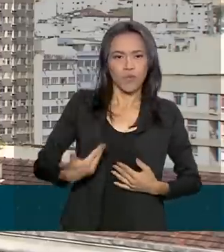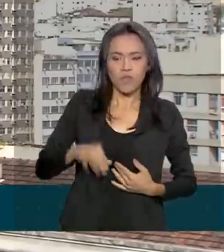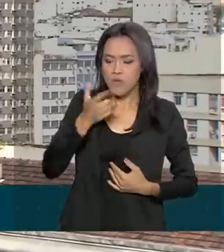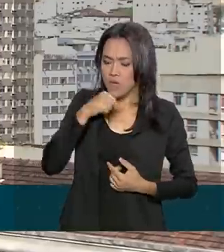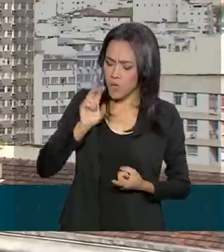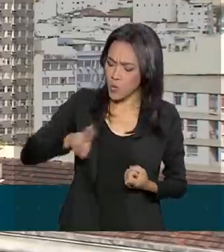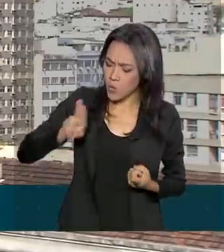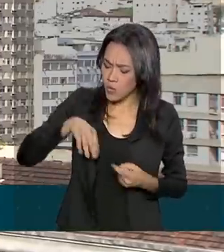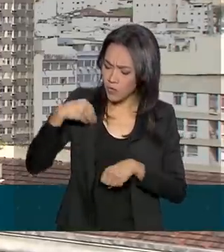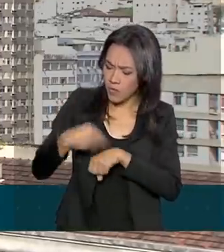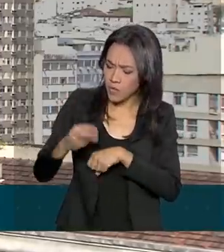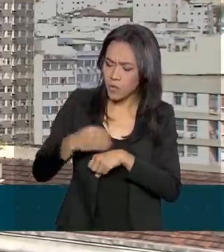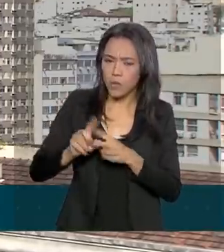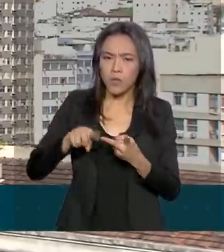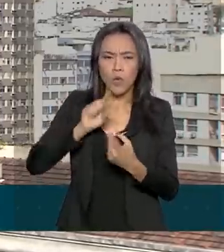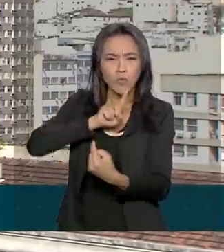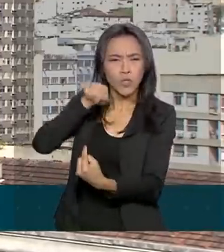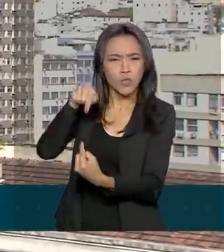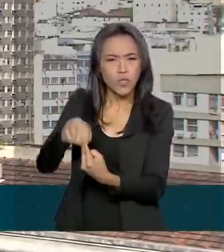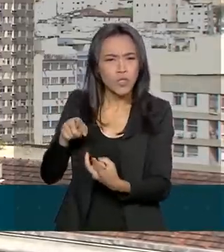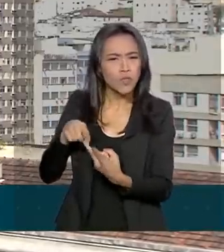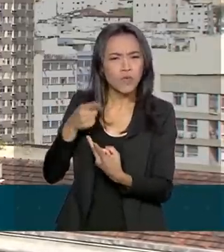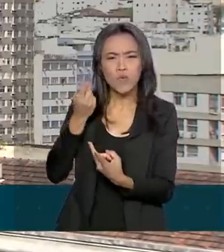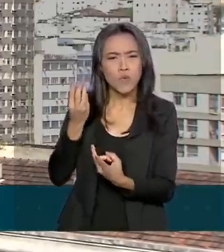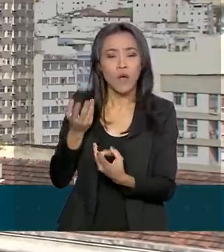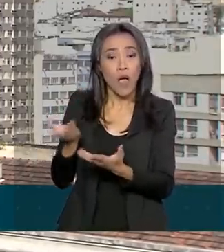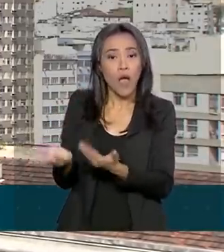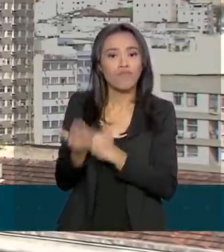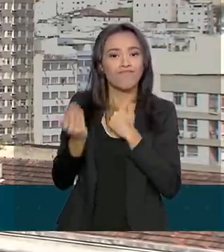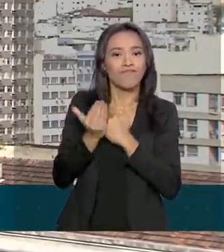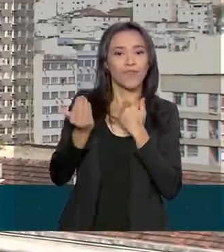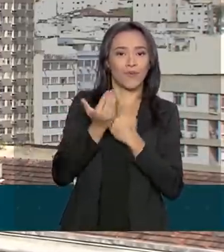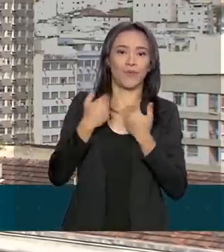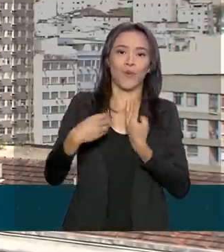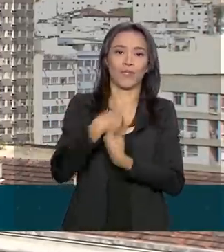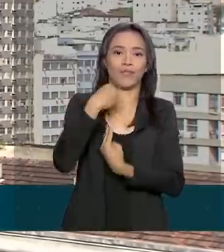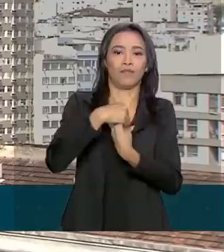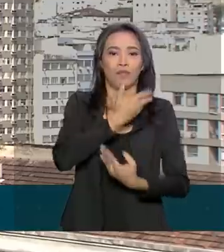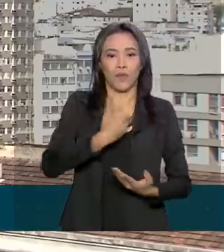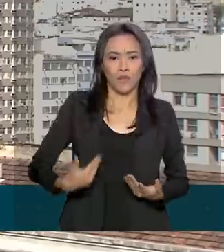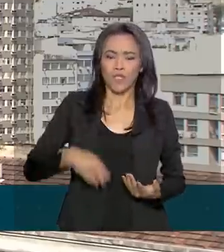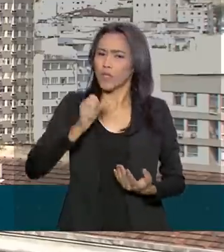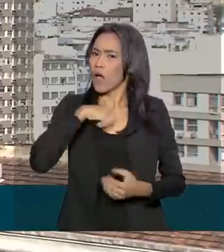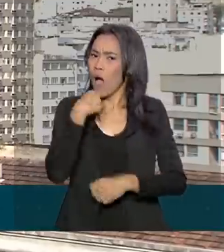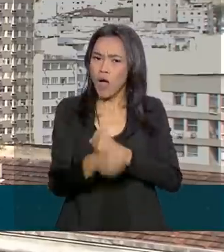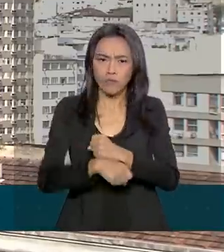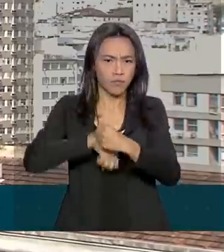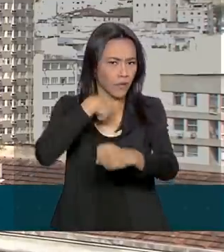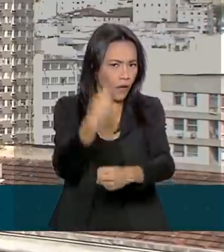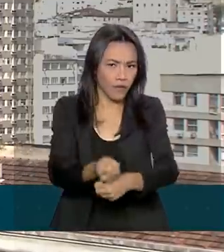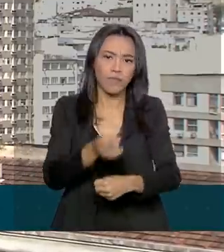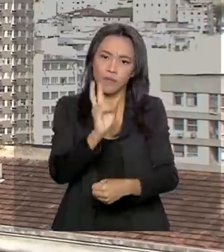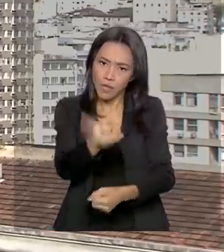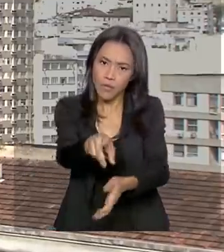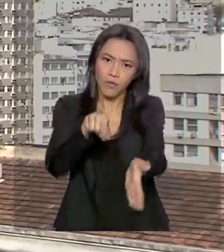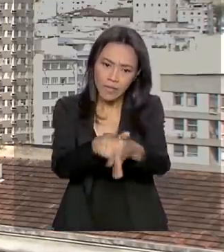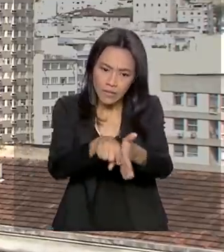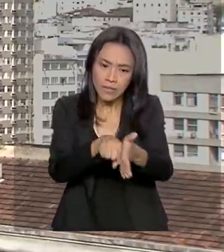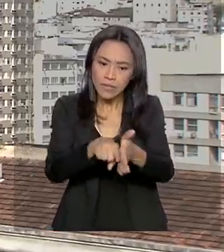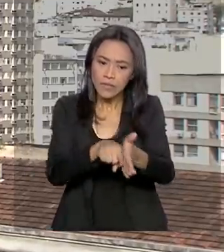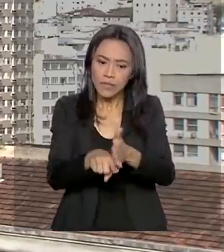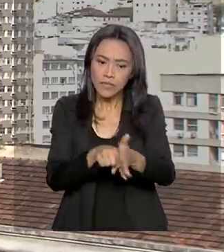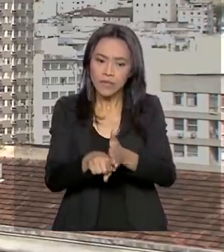com qual finalidade e quais são os dados mais consultados. O Censo da Educação Superior é realizado todos os anos pelo Instituto Nacional